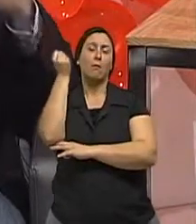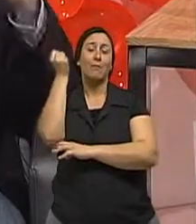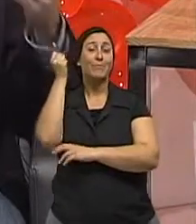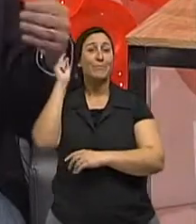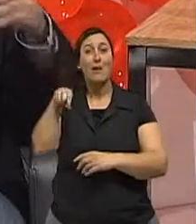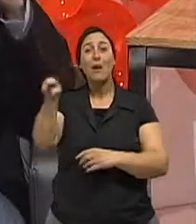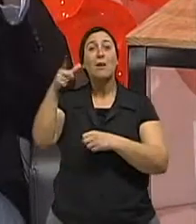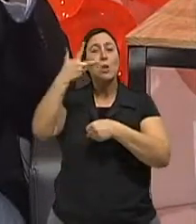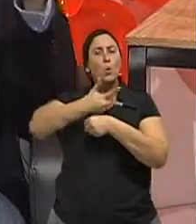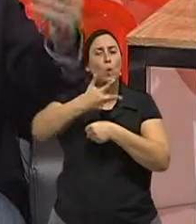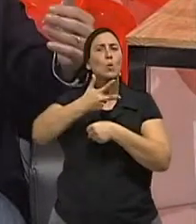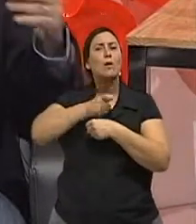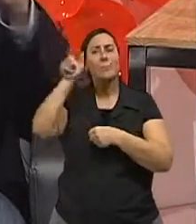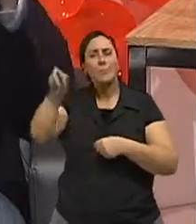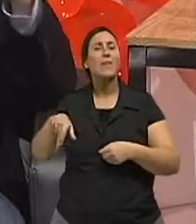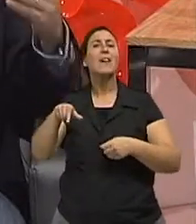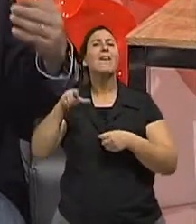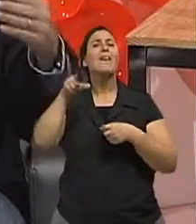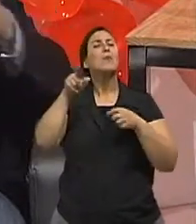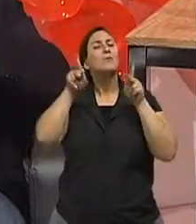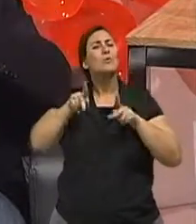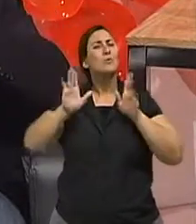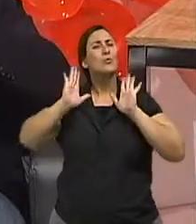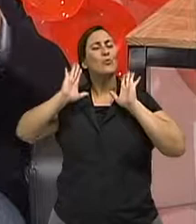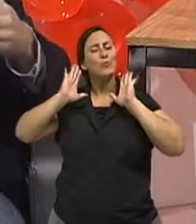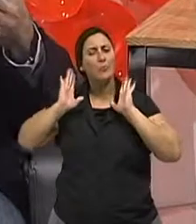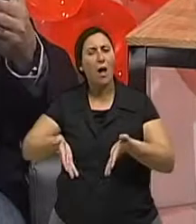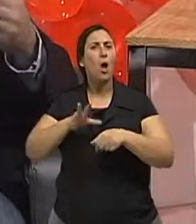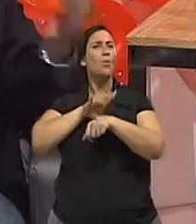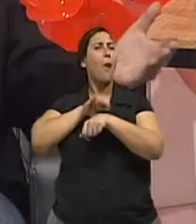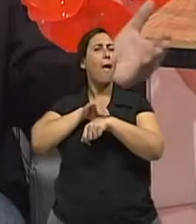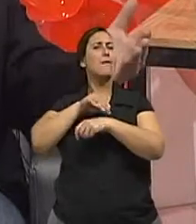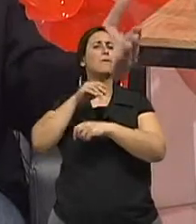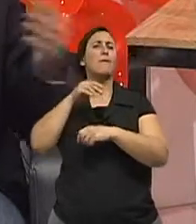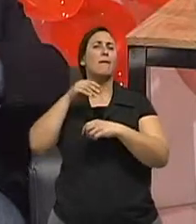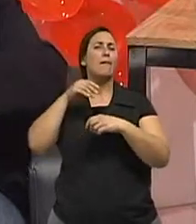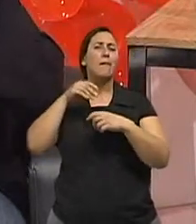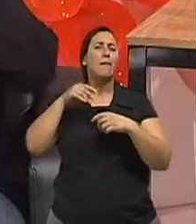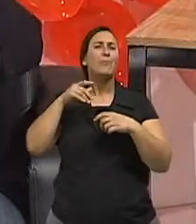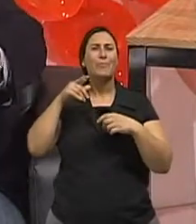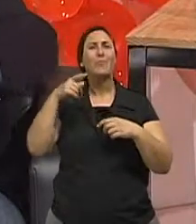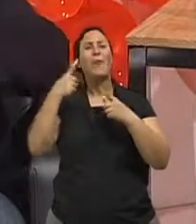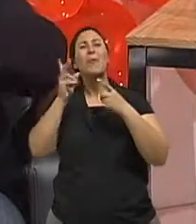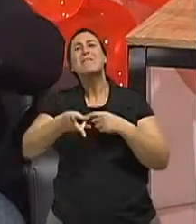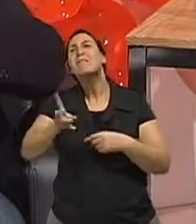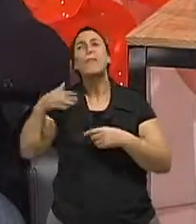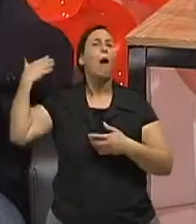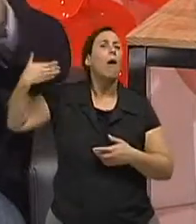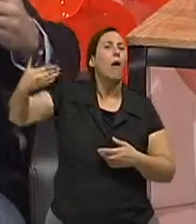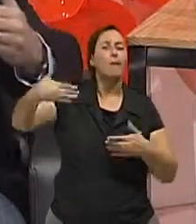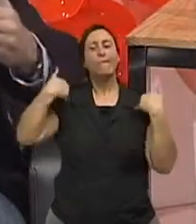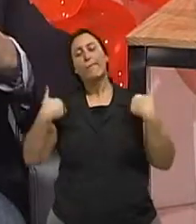aquele que também, mais uma vez falando, tem problemas de doenças crônicas. Normalmente, com a gente, com o passar dos anos,